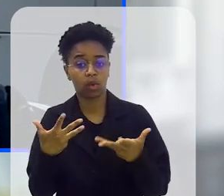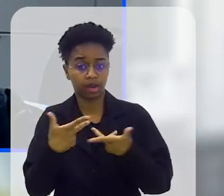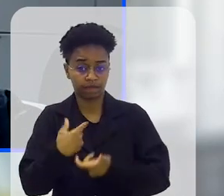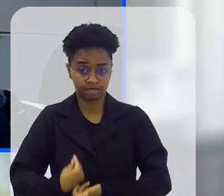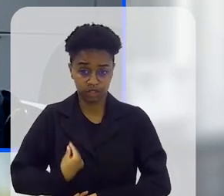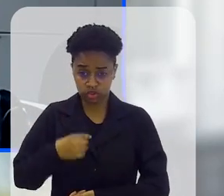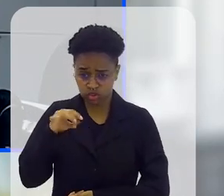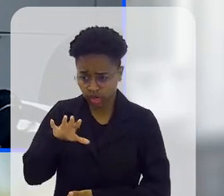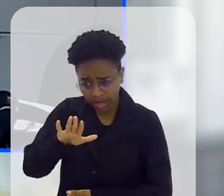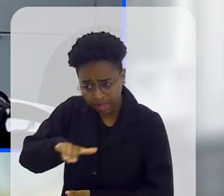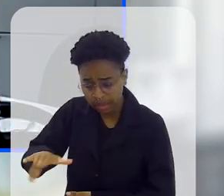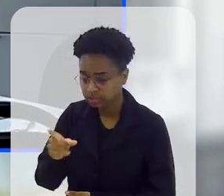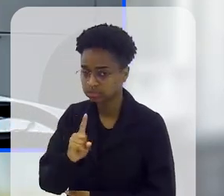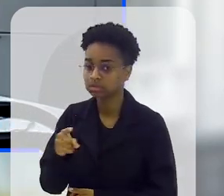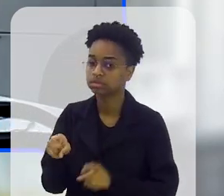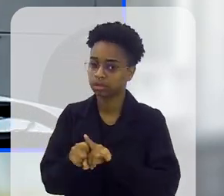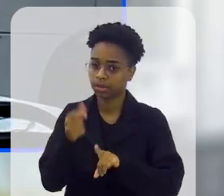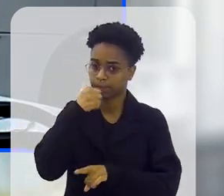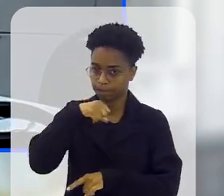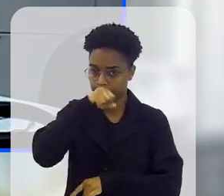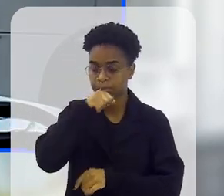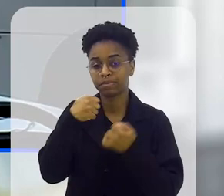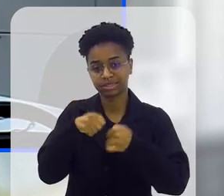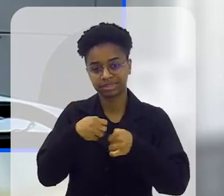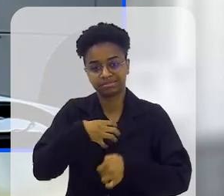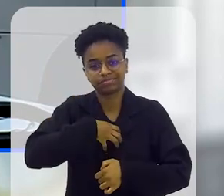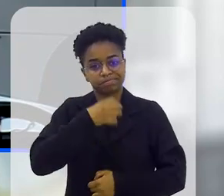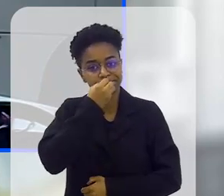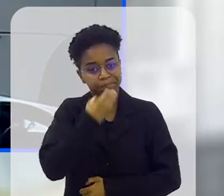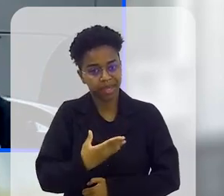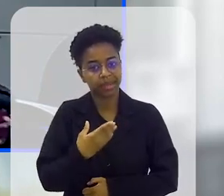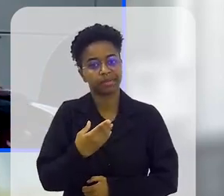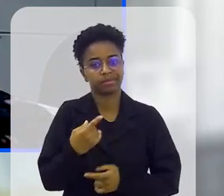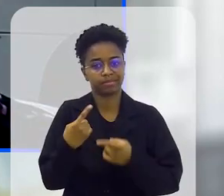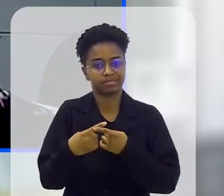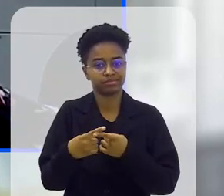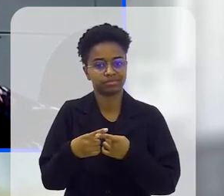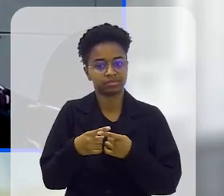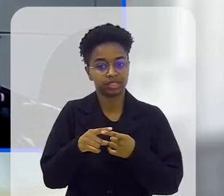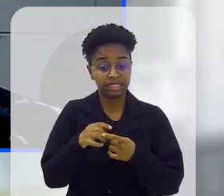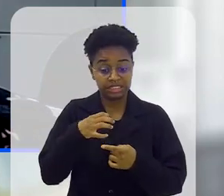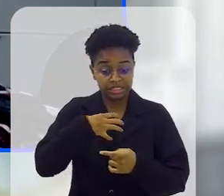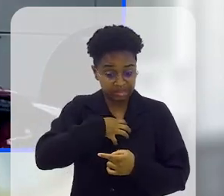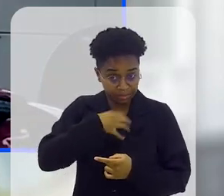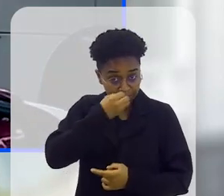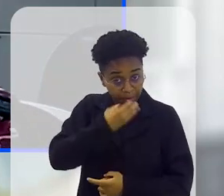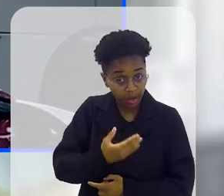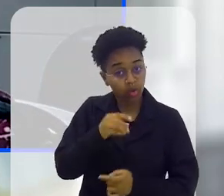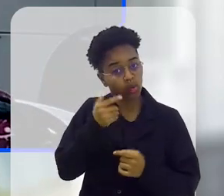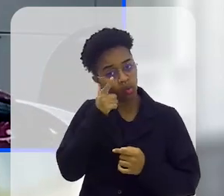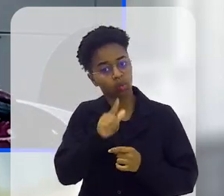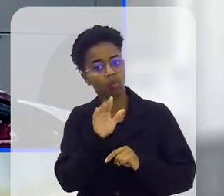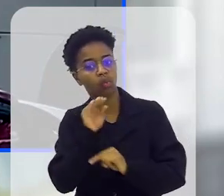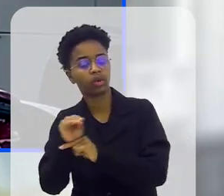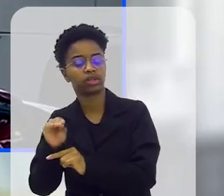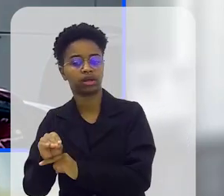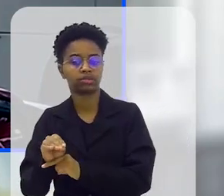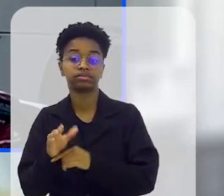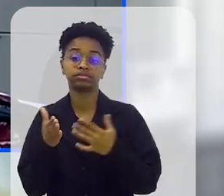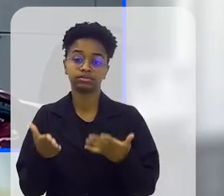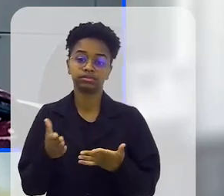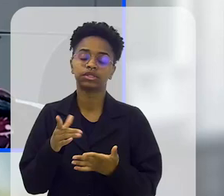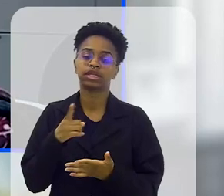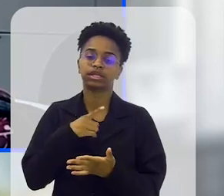vida, não só da criança, mas como da mãe também, porque ela precisa estar bem para cuidar do seu filho, a gente procura fazer.